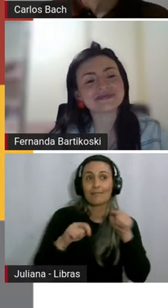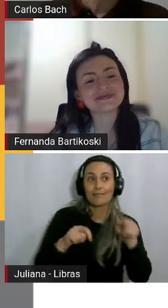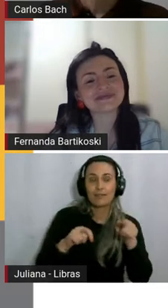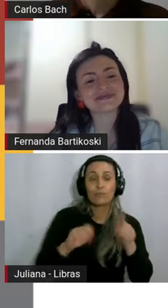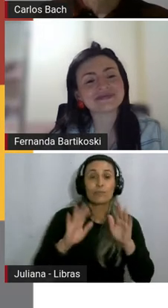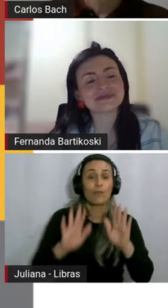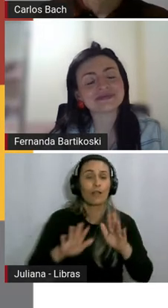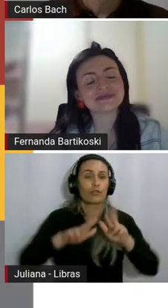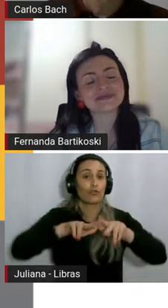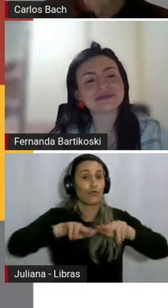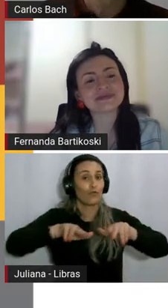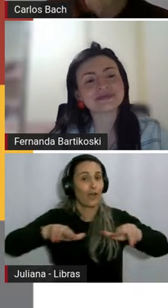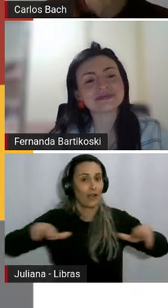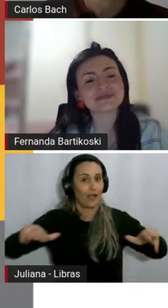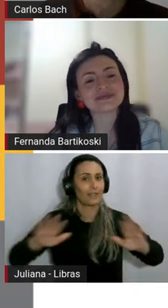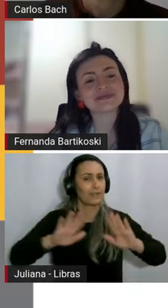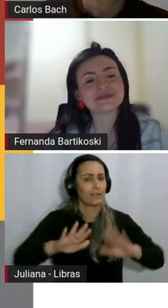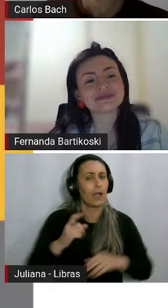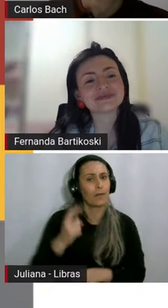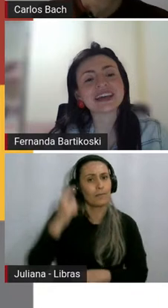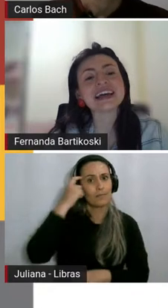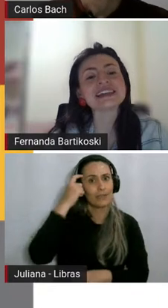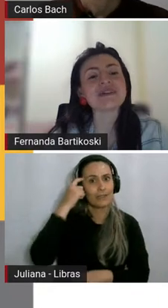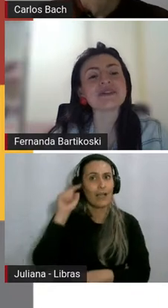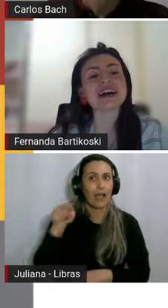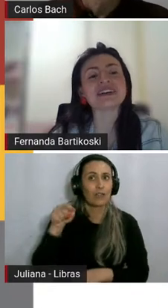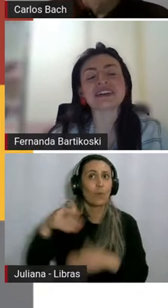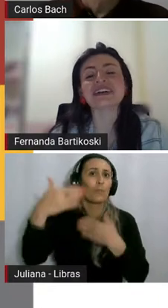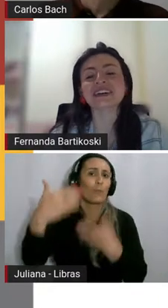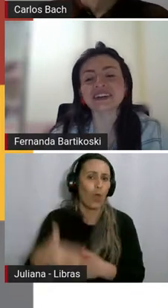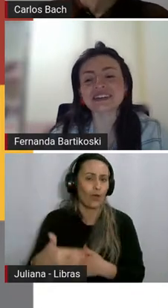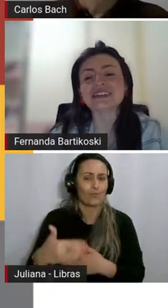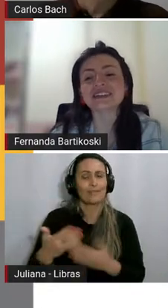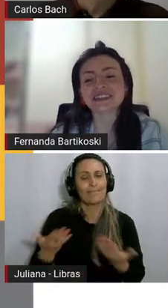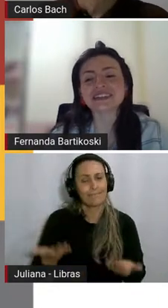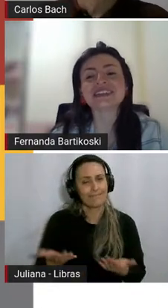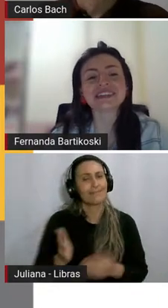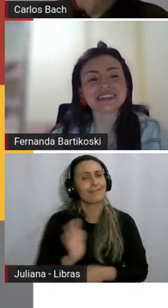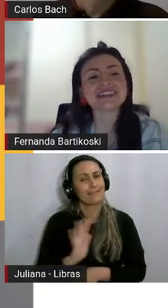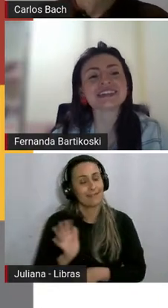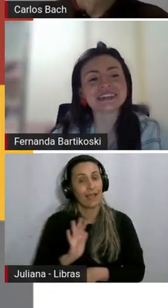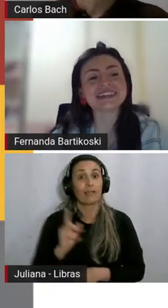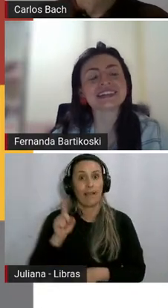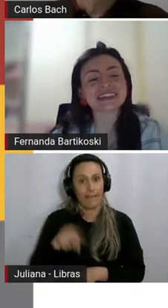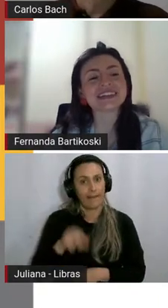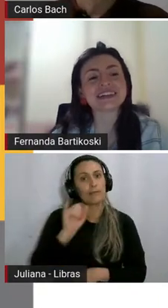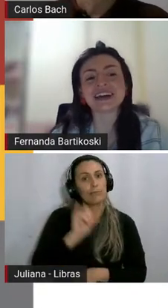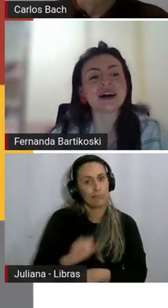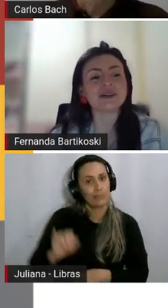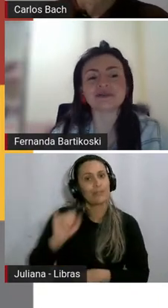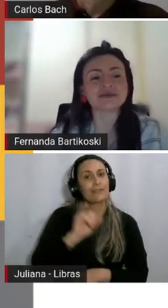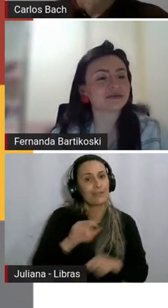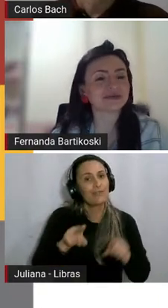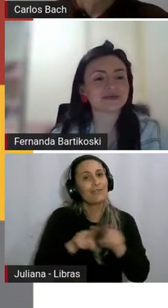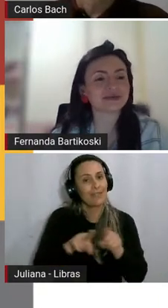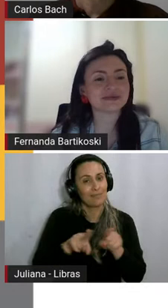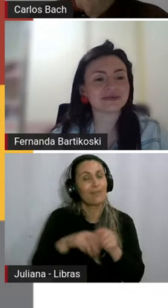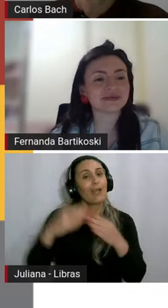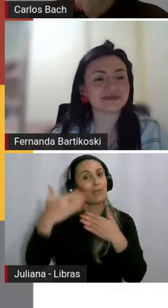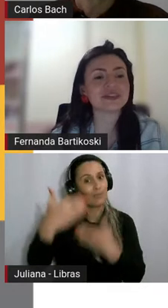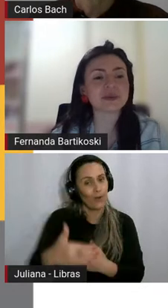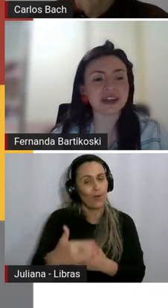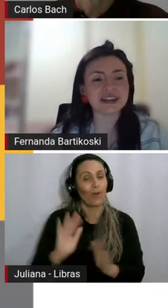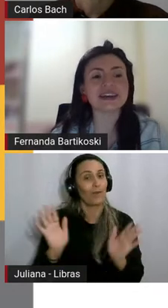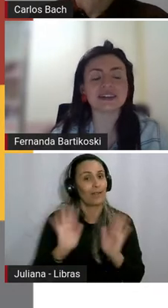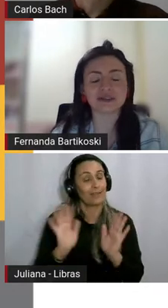Ele não vai pensar assim, com a professora Rosilene é fazer uma prova. Não que não seja importante a prova, a gente não está aqui fazendo